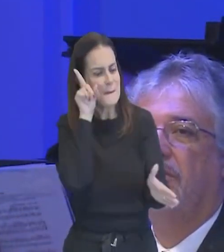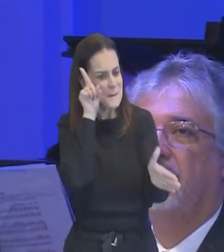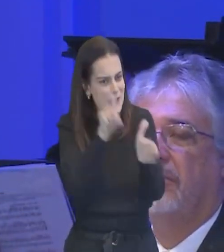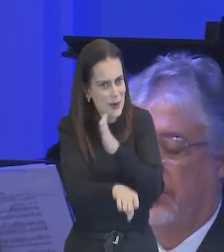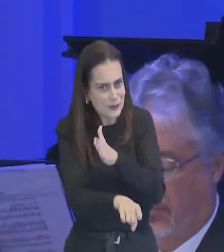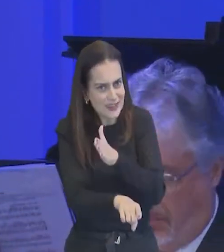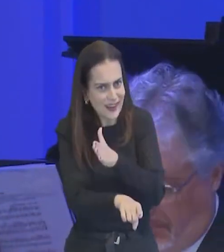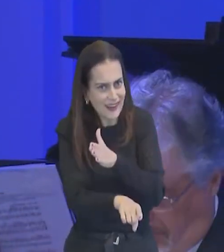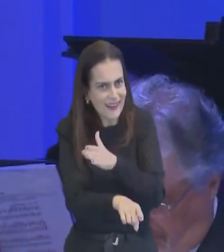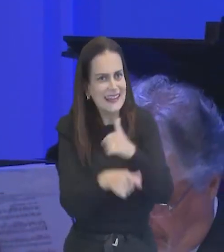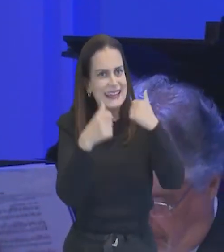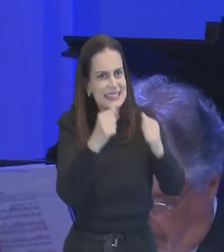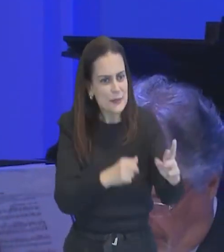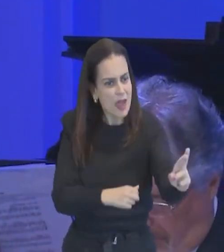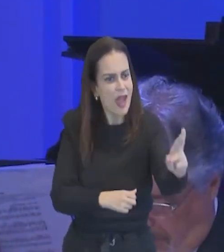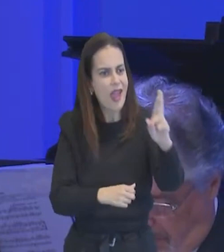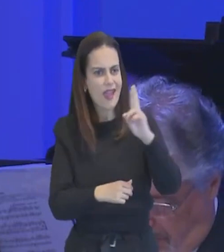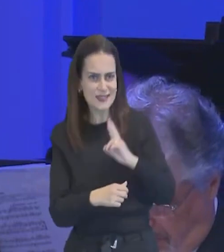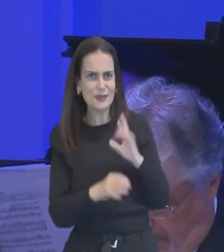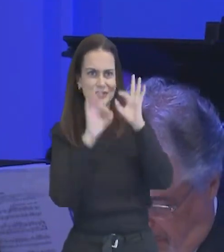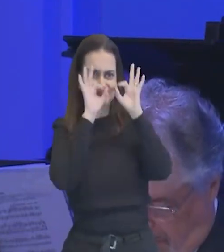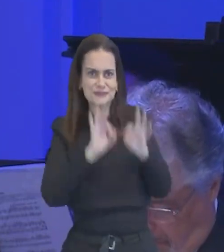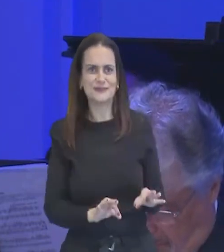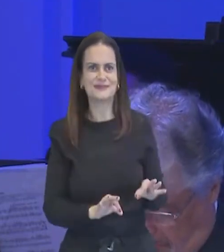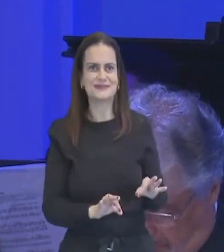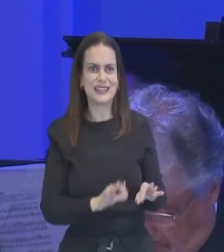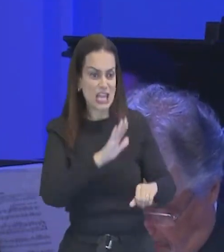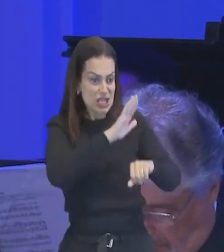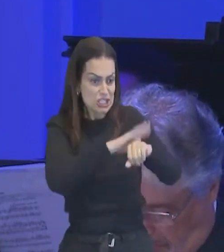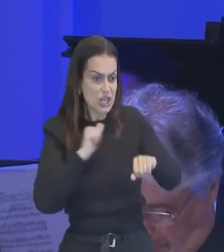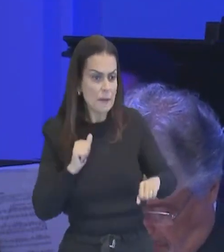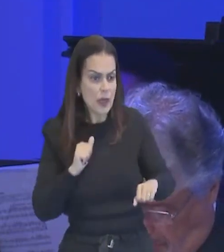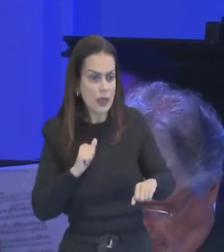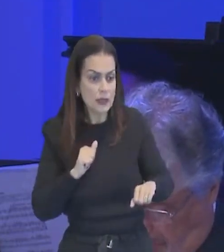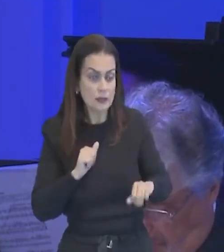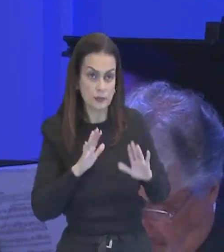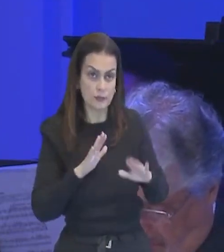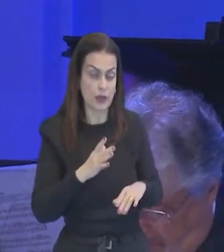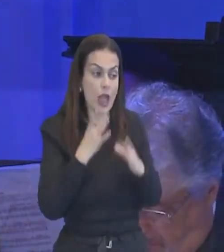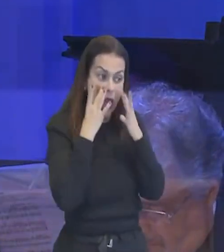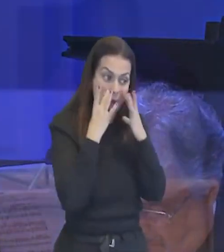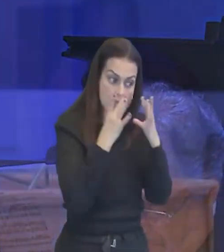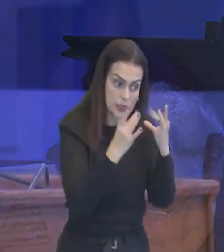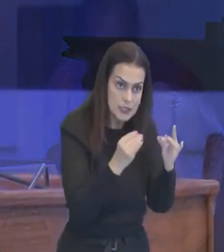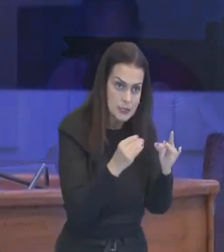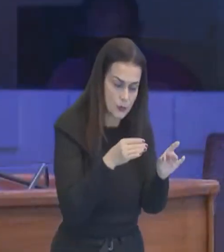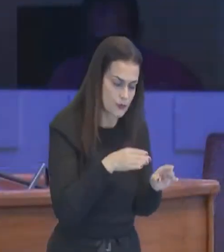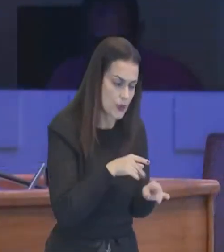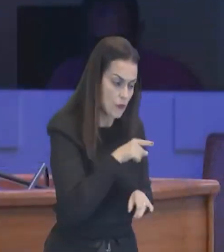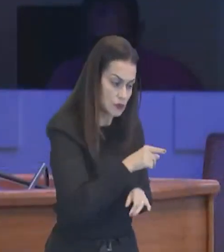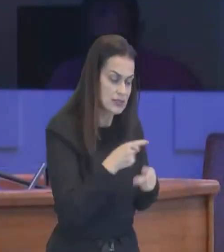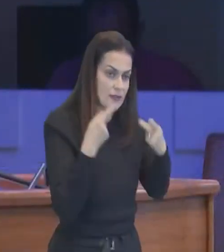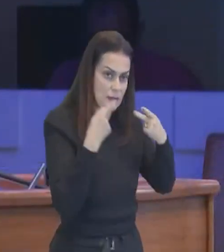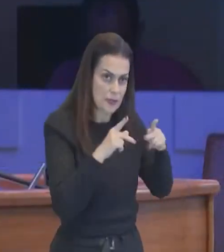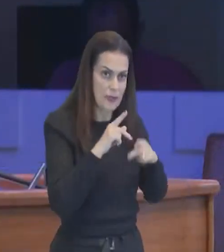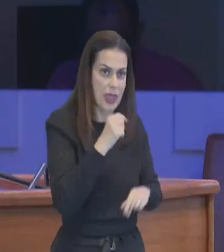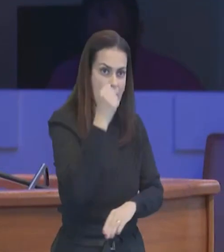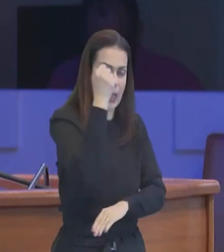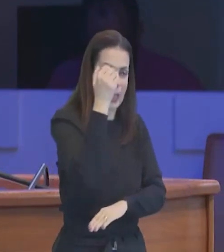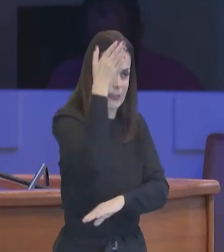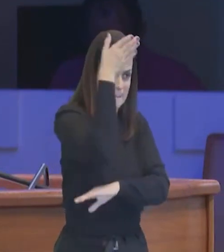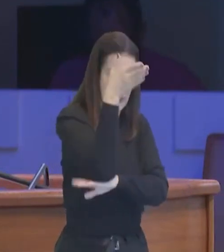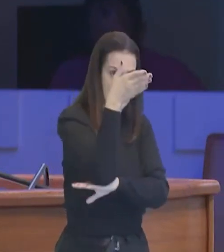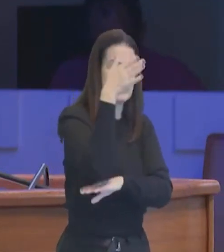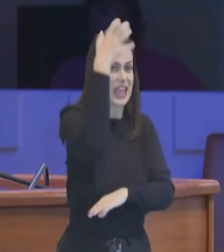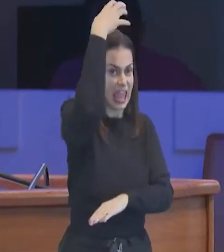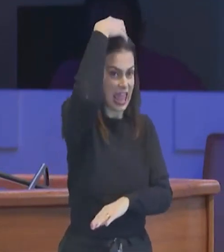e eu coloquei a prova, eu chamei ele, um dia desse no cantinho, e falei assim, olha só meu irmão, você vai pregar lá, nos embaixadores do rei, tem que ter